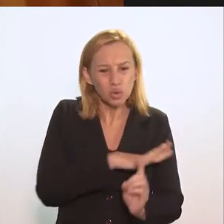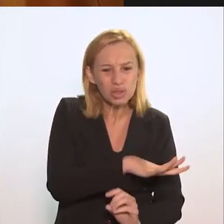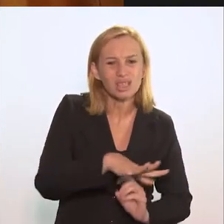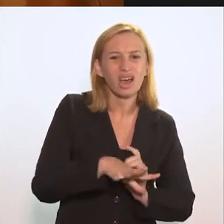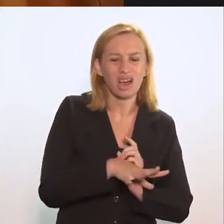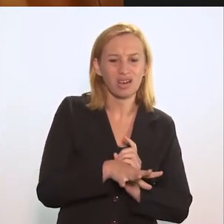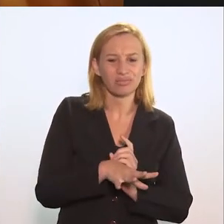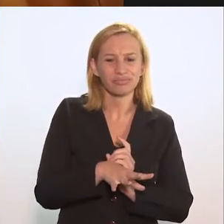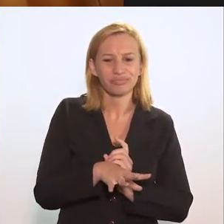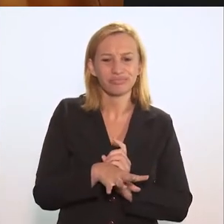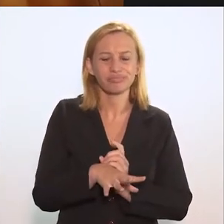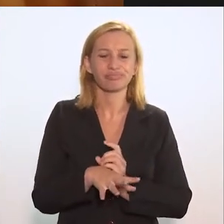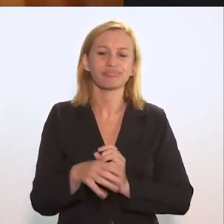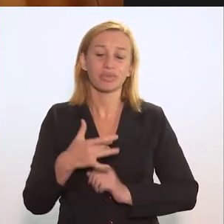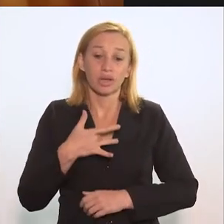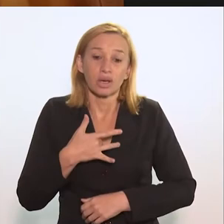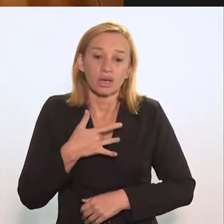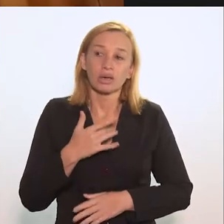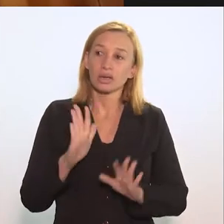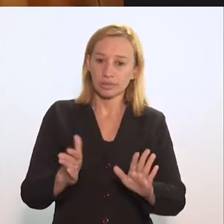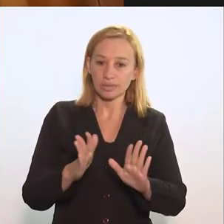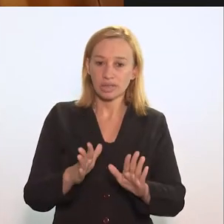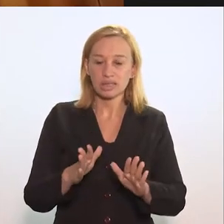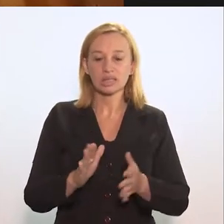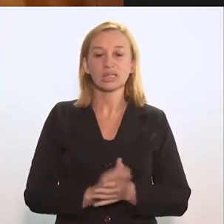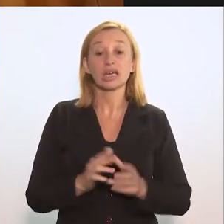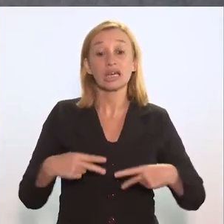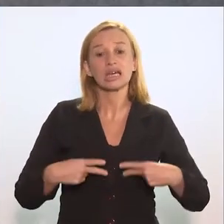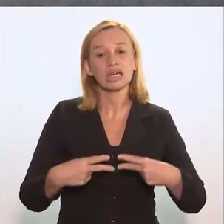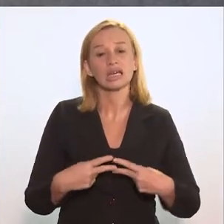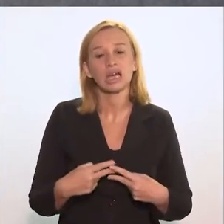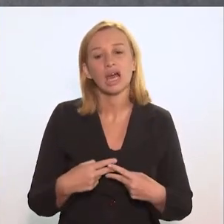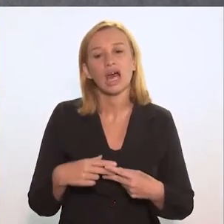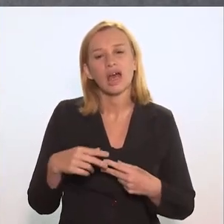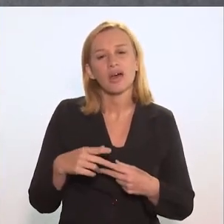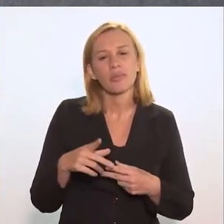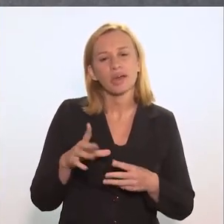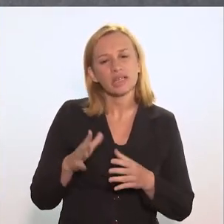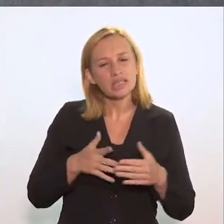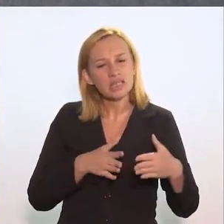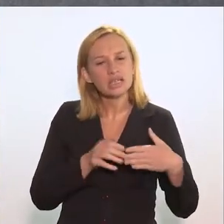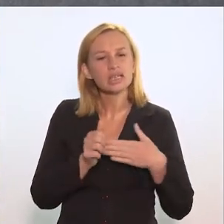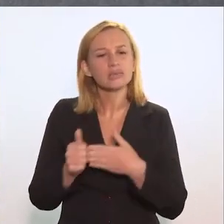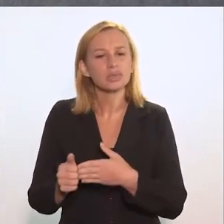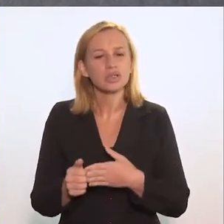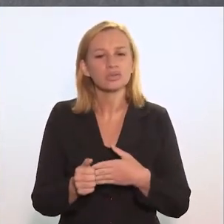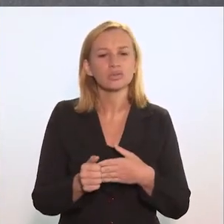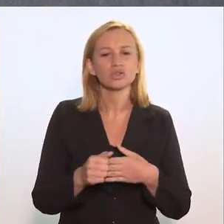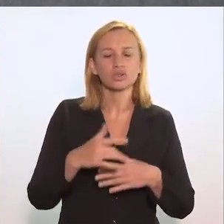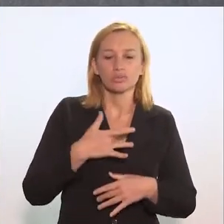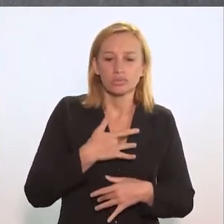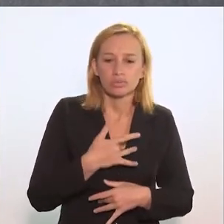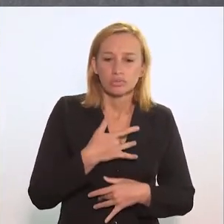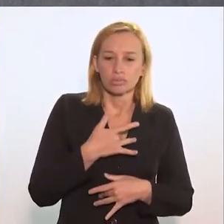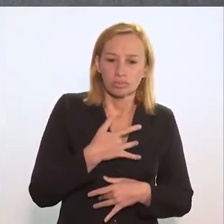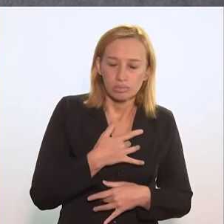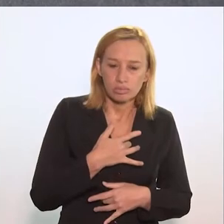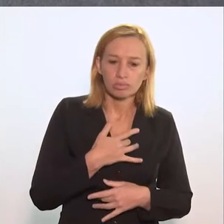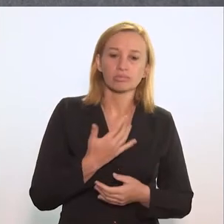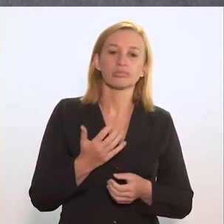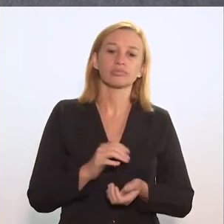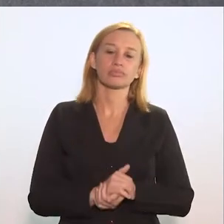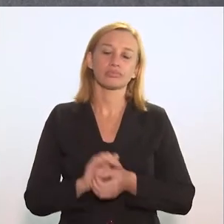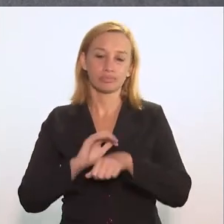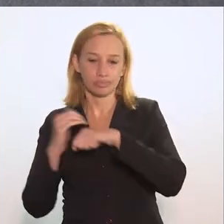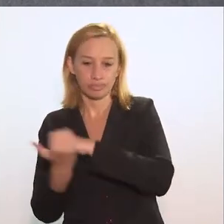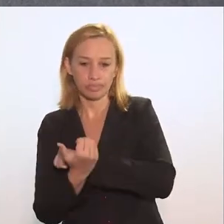marcador social, como epidemiológico relacionado à tuberculose. Ainda nesse link de Covid e tuberculose, Jesus,